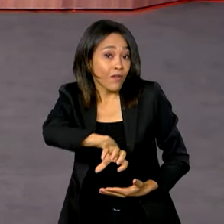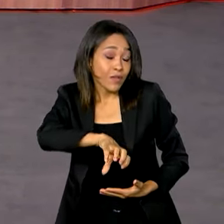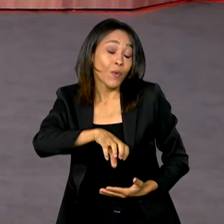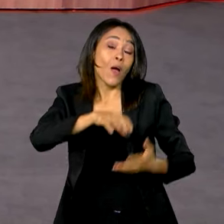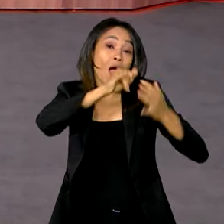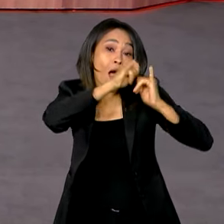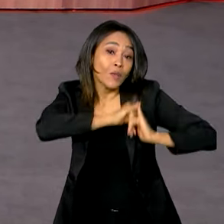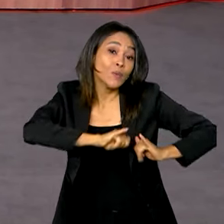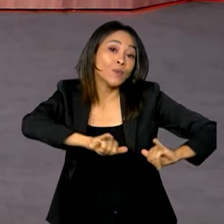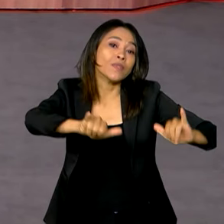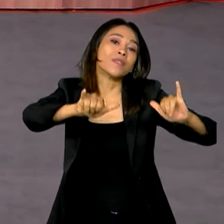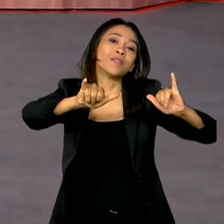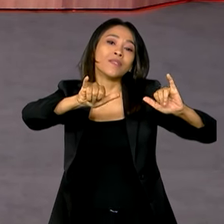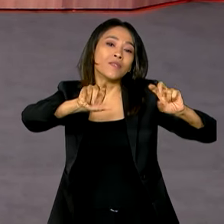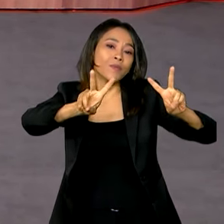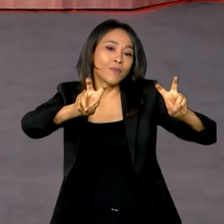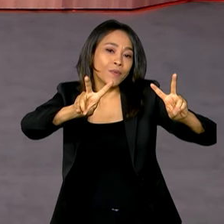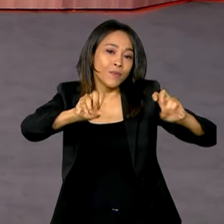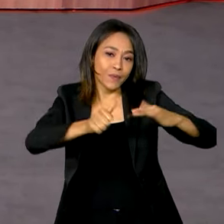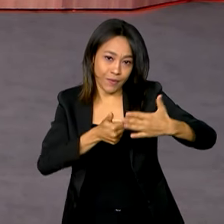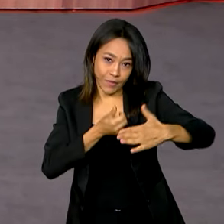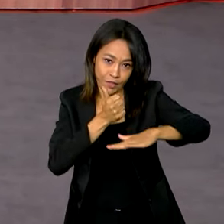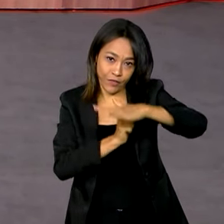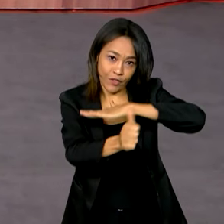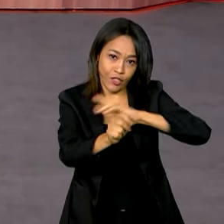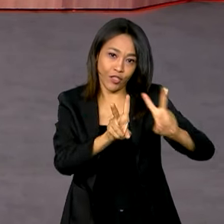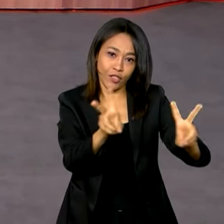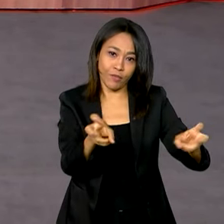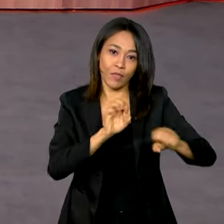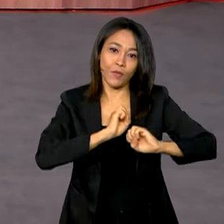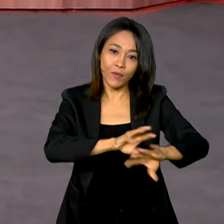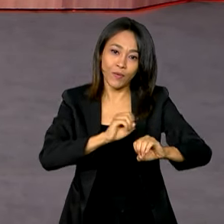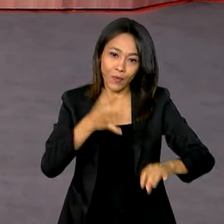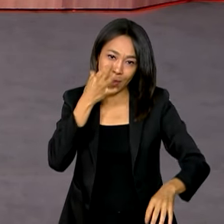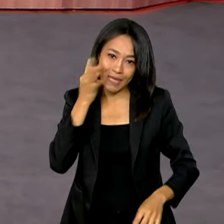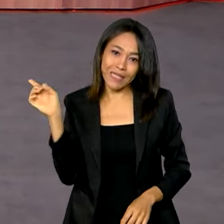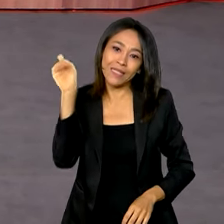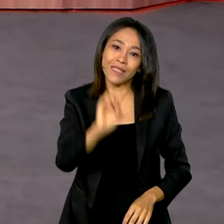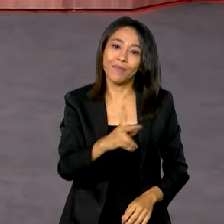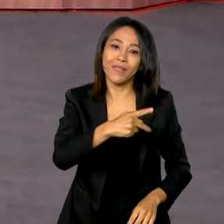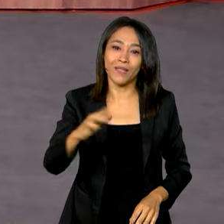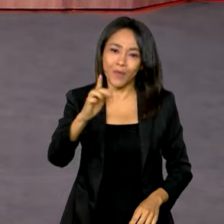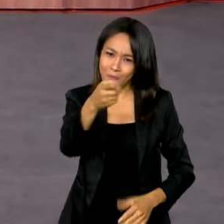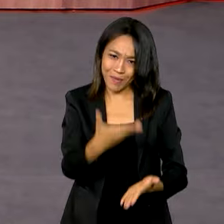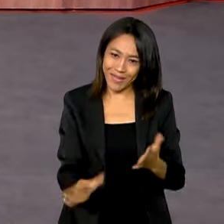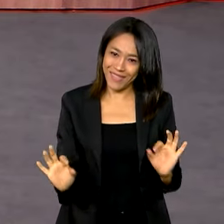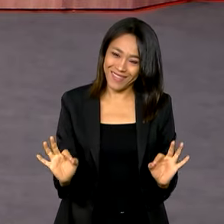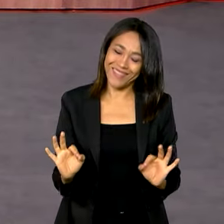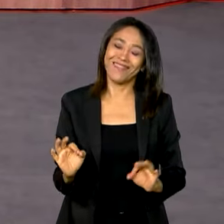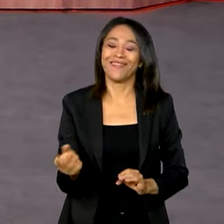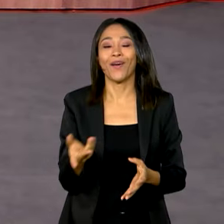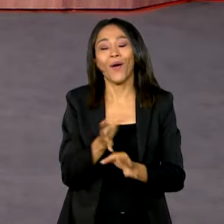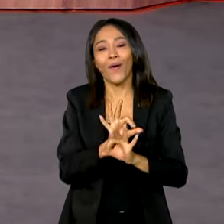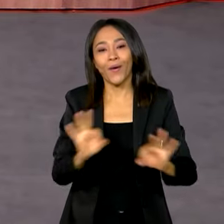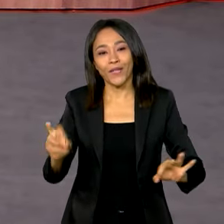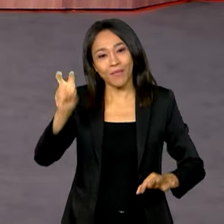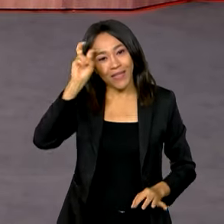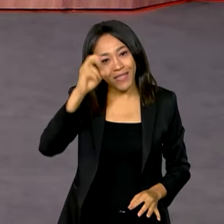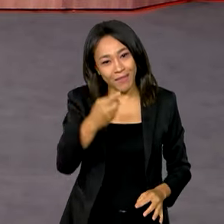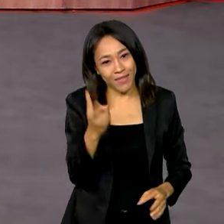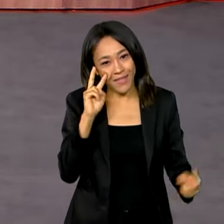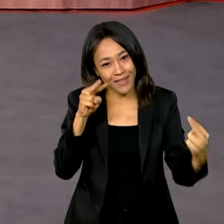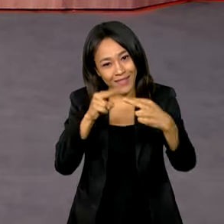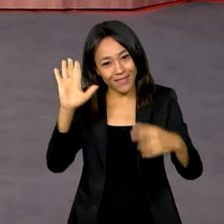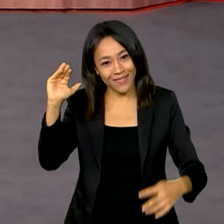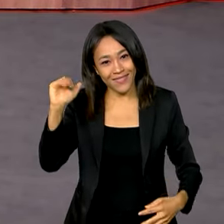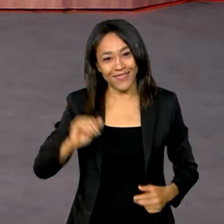os anúncios de investimentos em educação com a presença do presidente Lula. Você não pode perder. Uma ótima quinta-feira. Até a